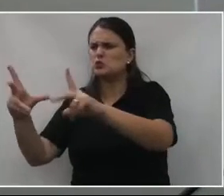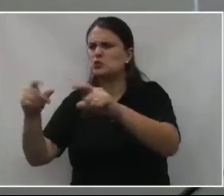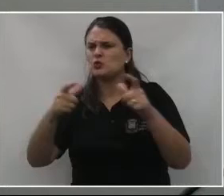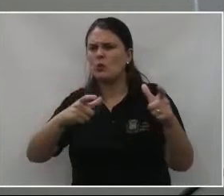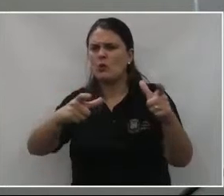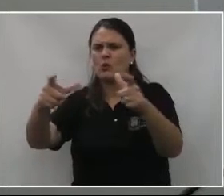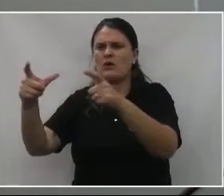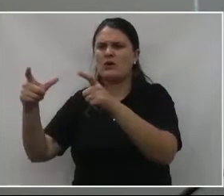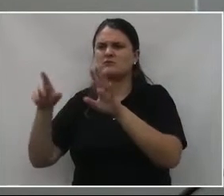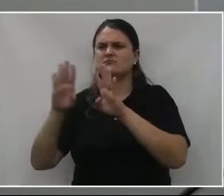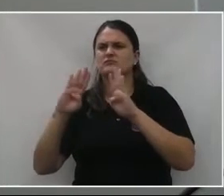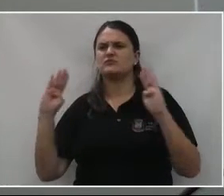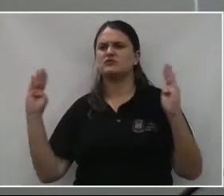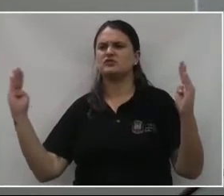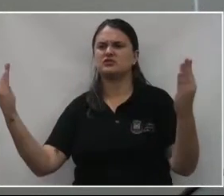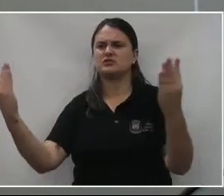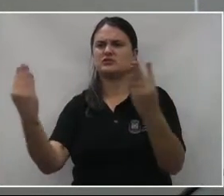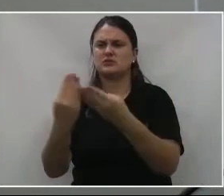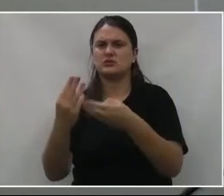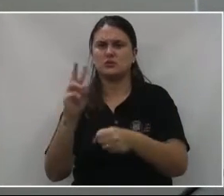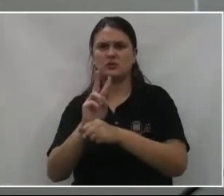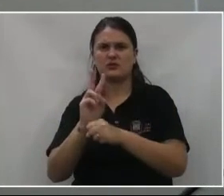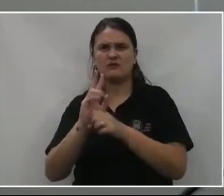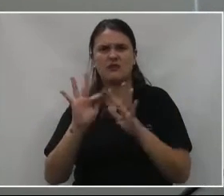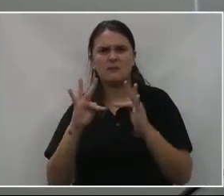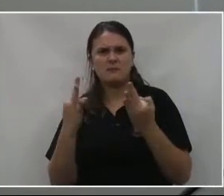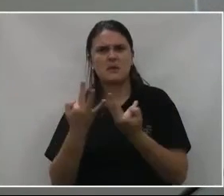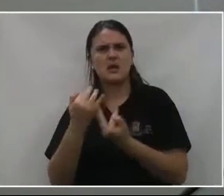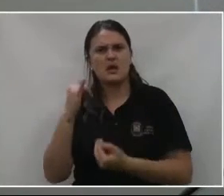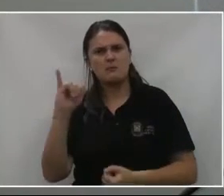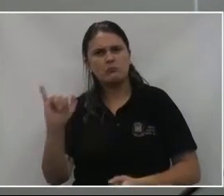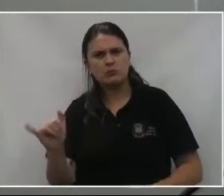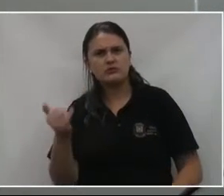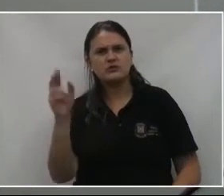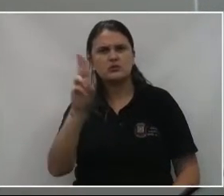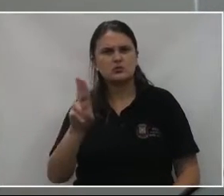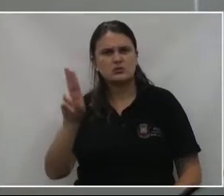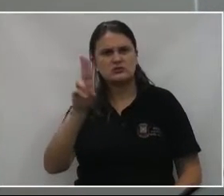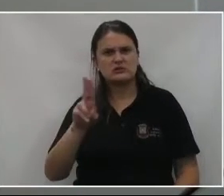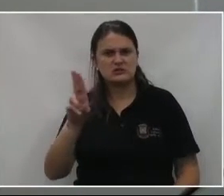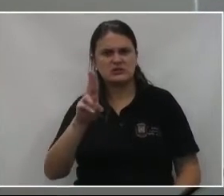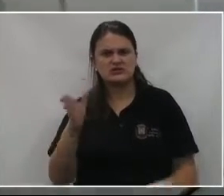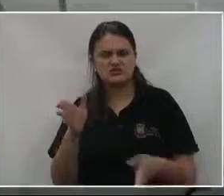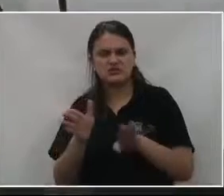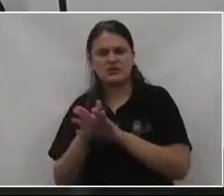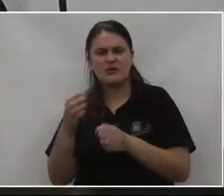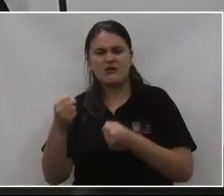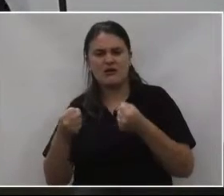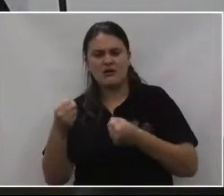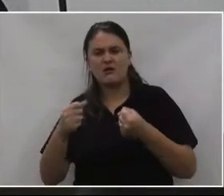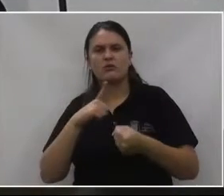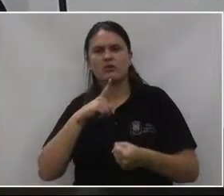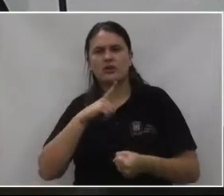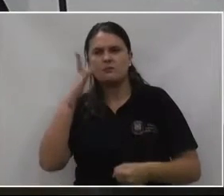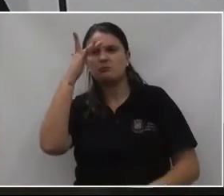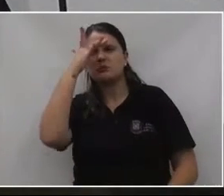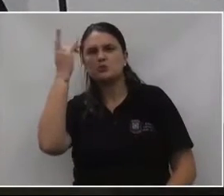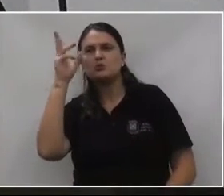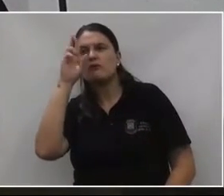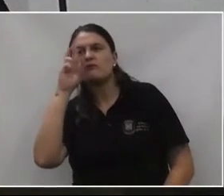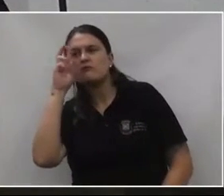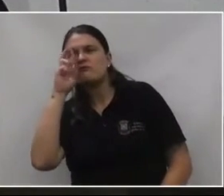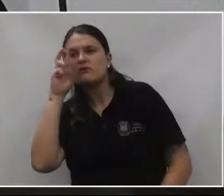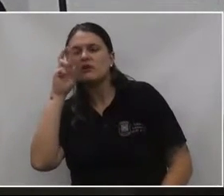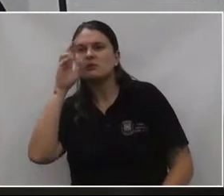ou cercado, ou parque, para a família poder usar no final de semana, o cara chegar com o veículo lá, ter um vigilante lá, um